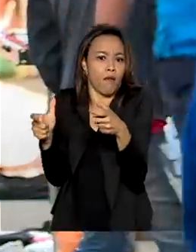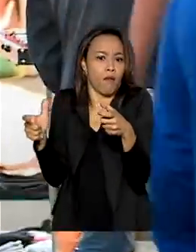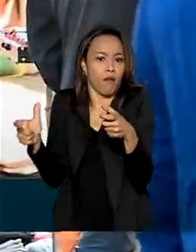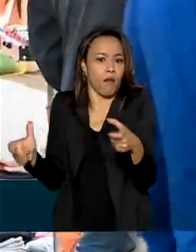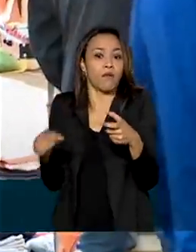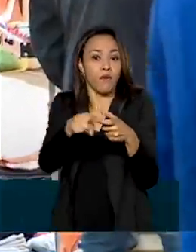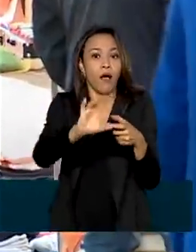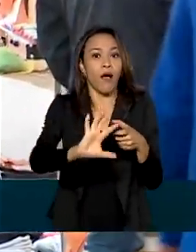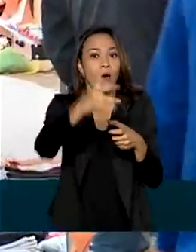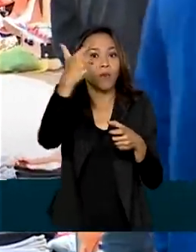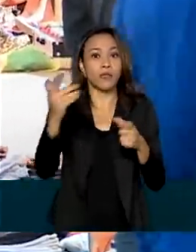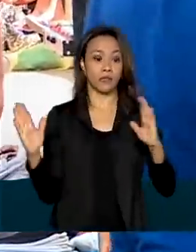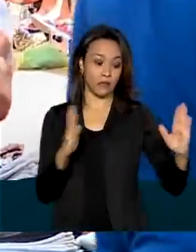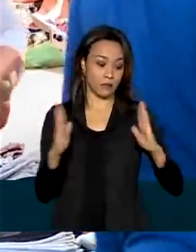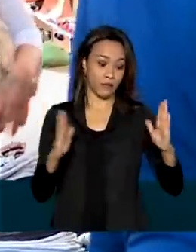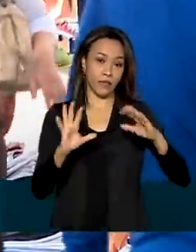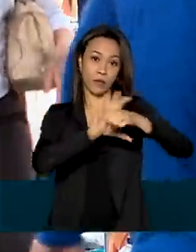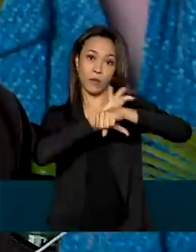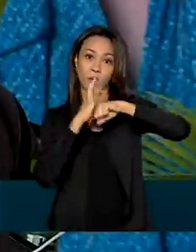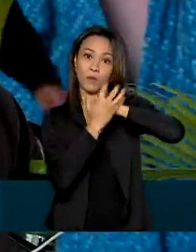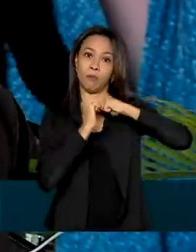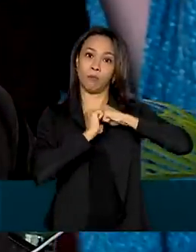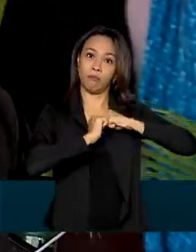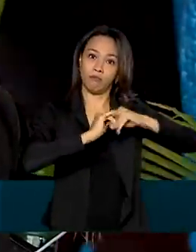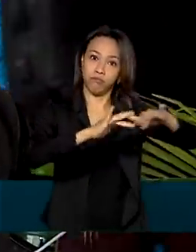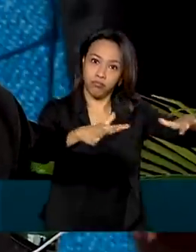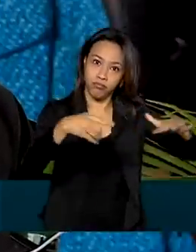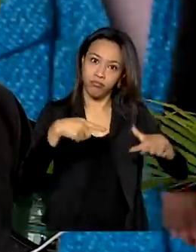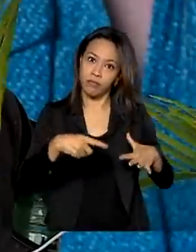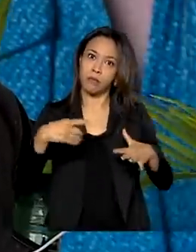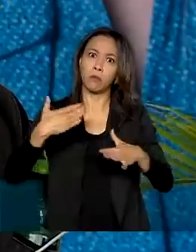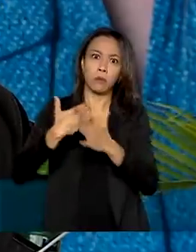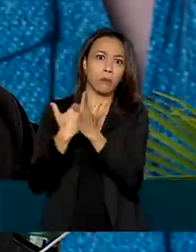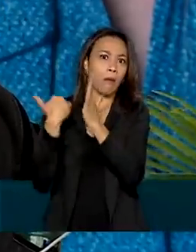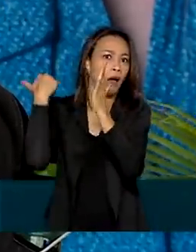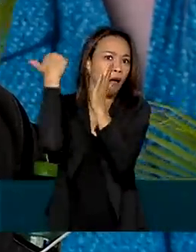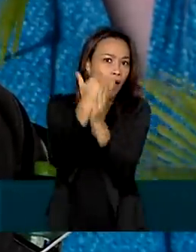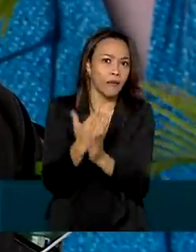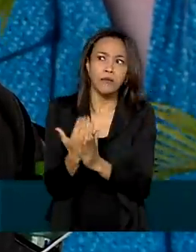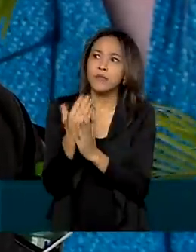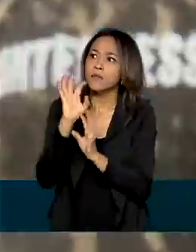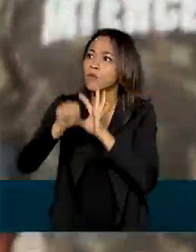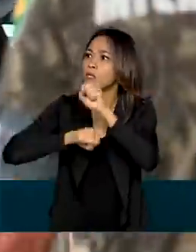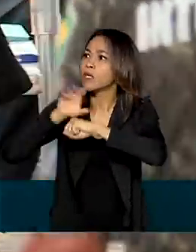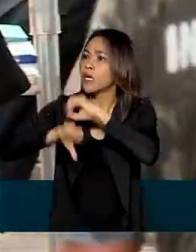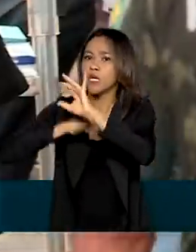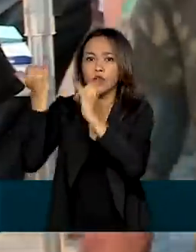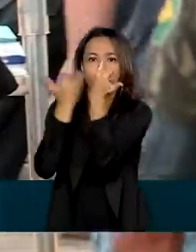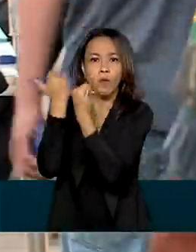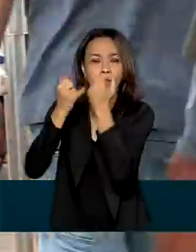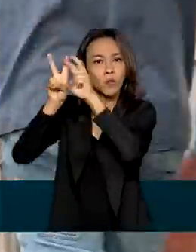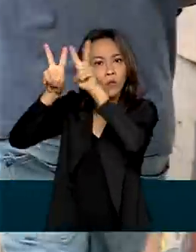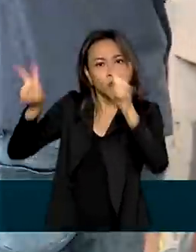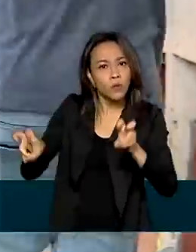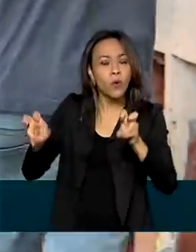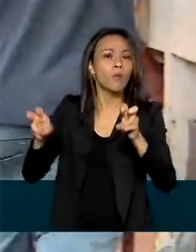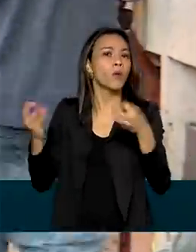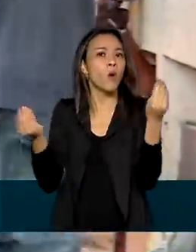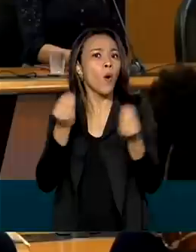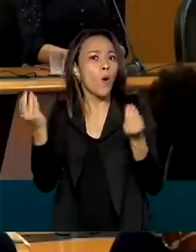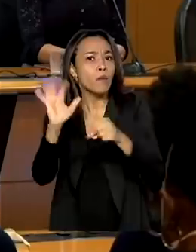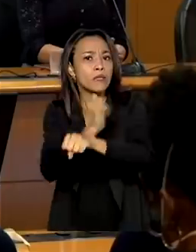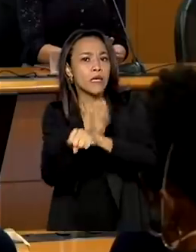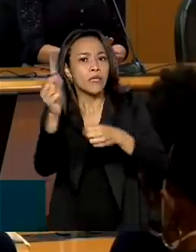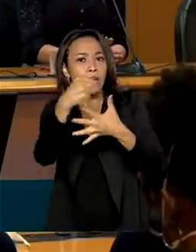o momento de pandemia do novo coronavírus, que fez aumentar a demanda por informações sobre o combate à covid-19,